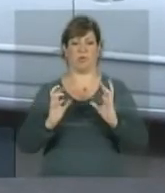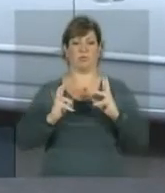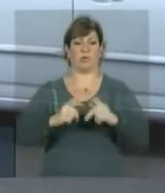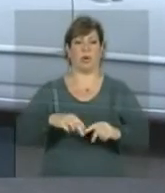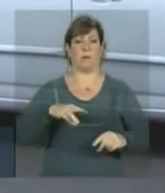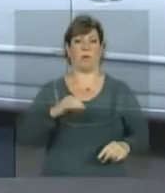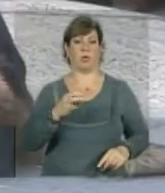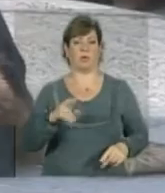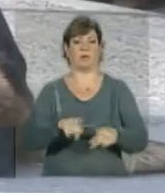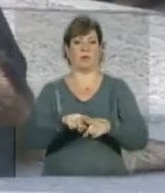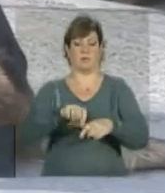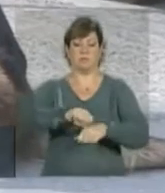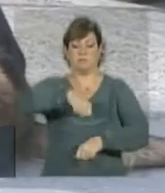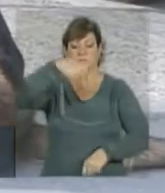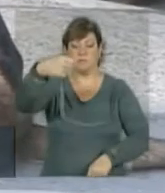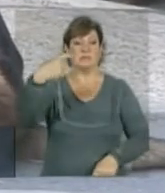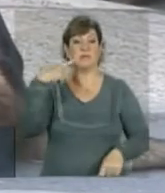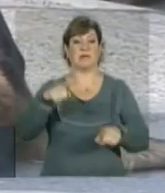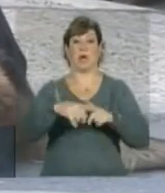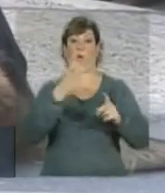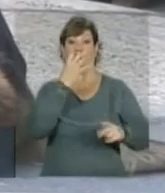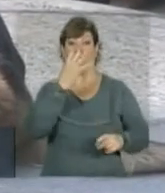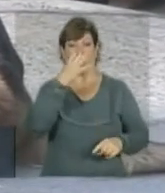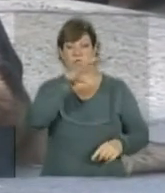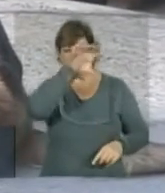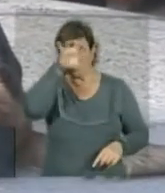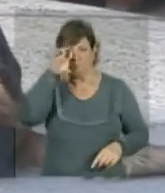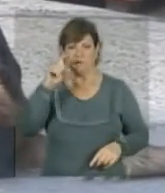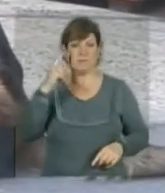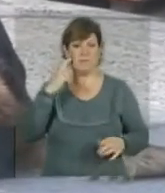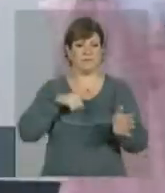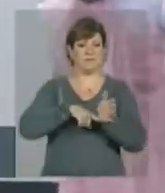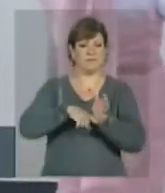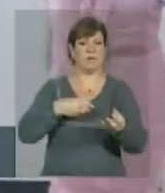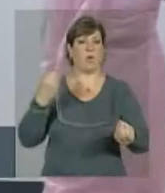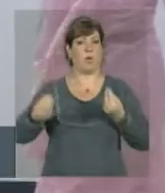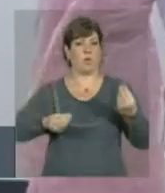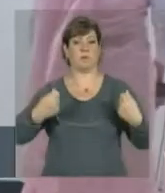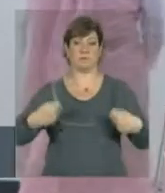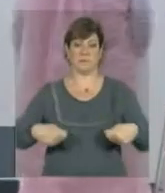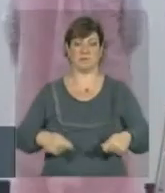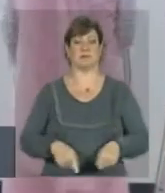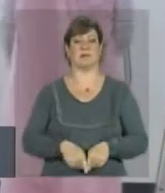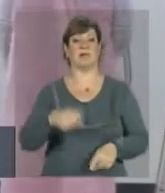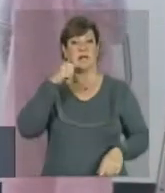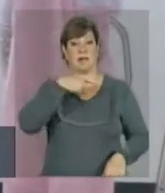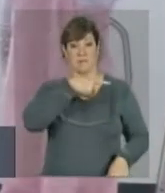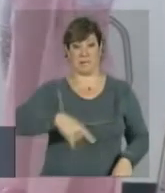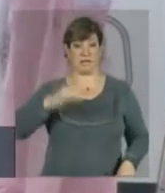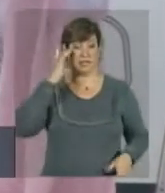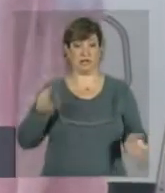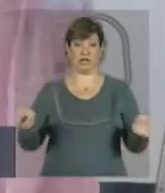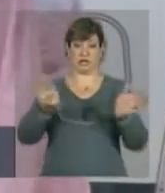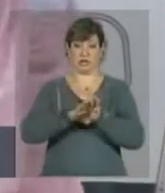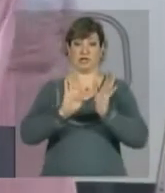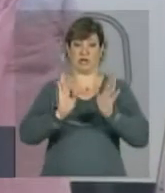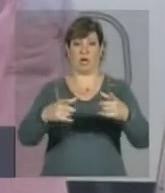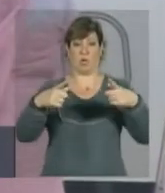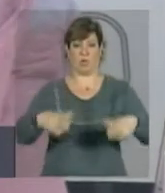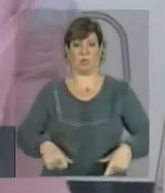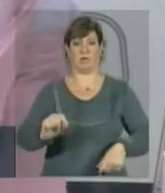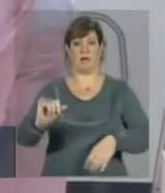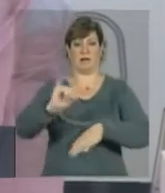-malas. E até um cão farejador é acionado quando necessário. A presidenta Dilma Rousseff já chegou à Nova Delhi.